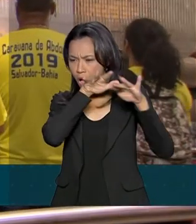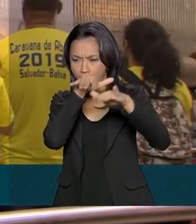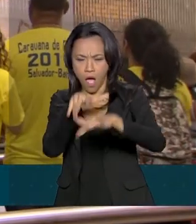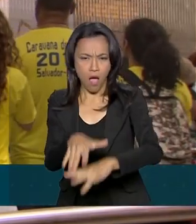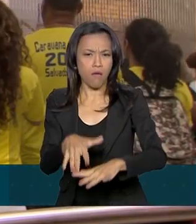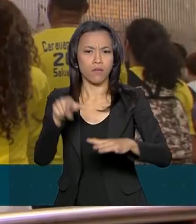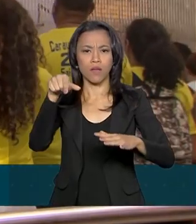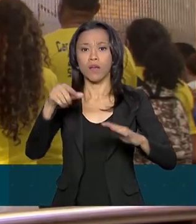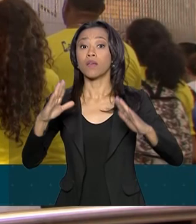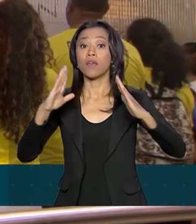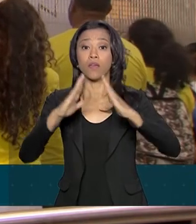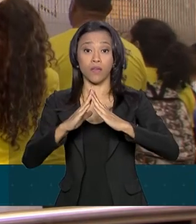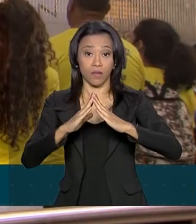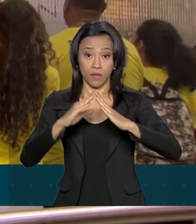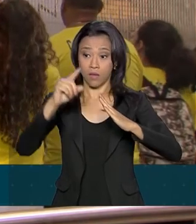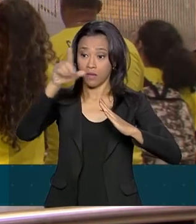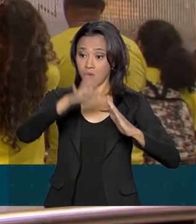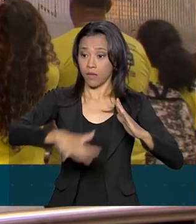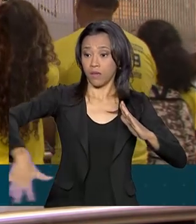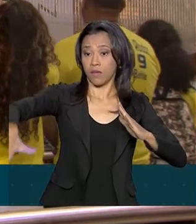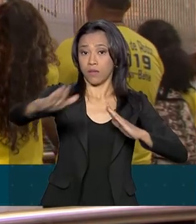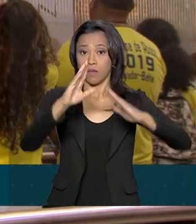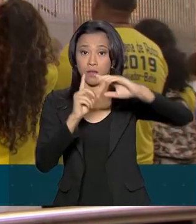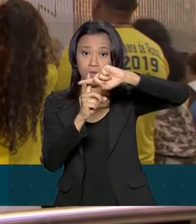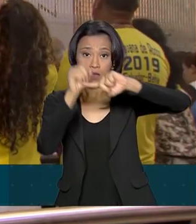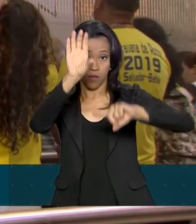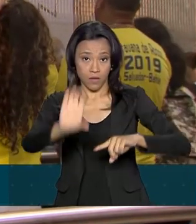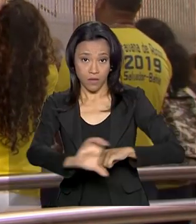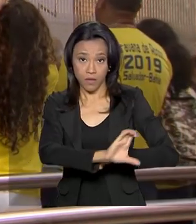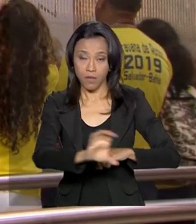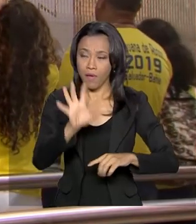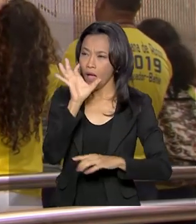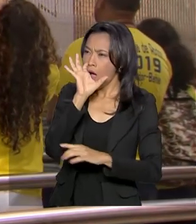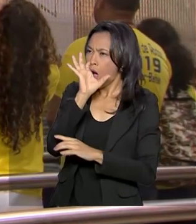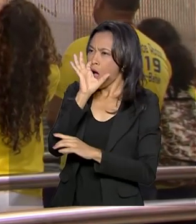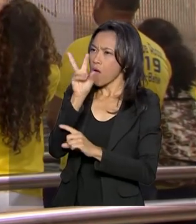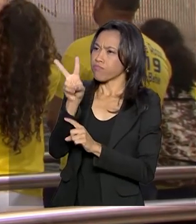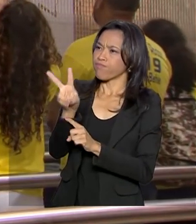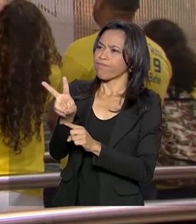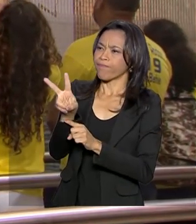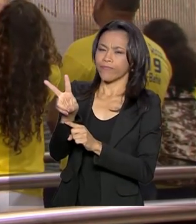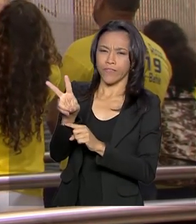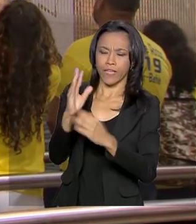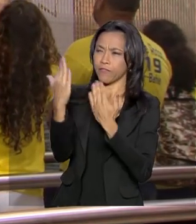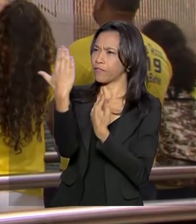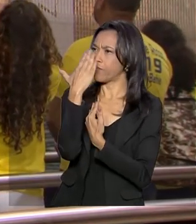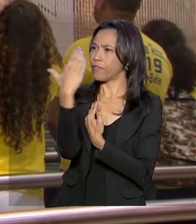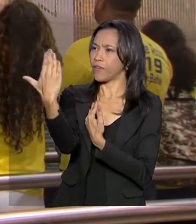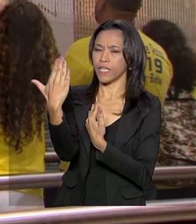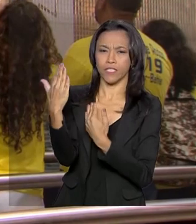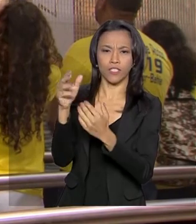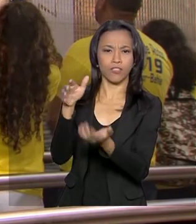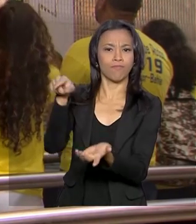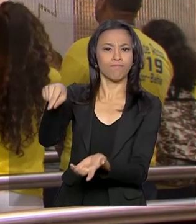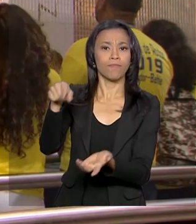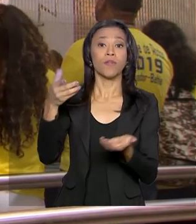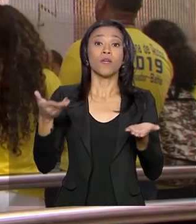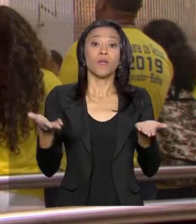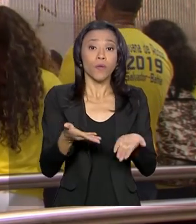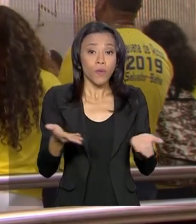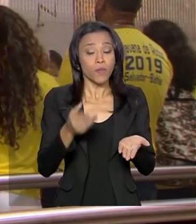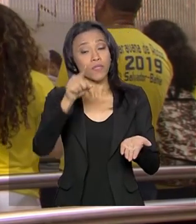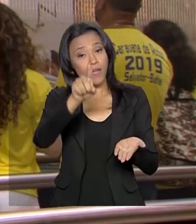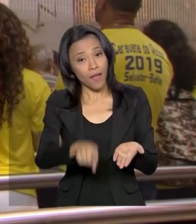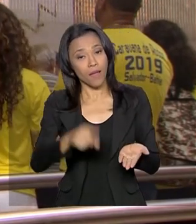momentos mais importantes, o de contemplar a imagem da santa, de ficar frente a frente com ela. E hoje, esta está sendo